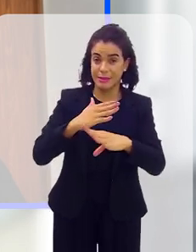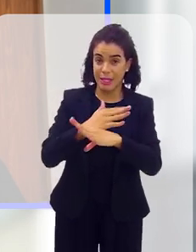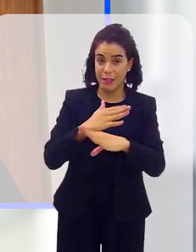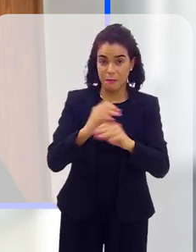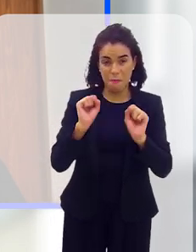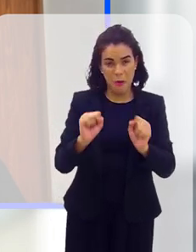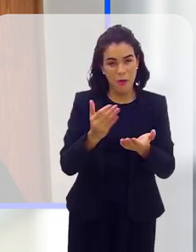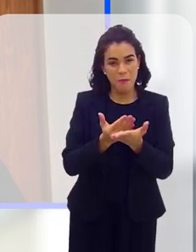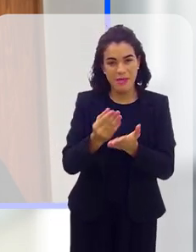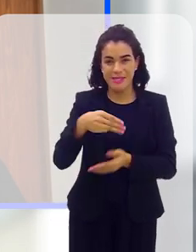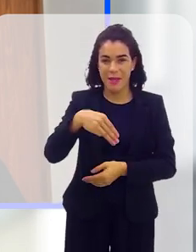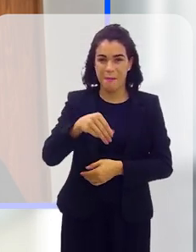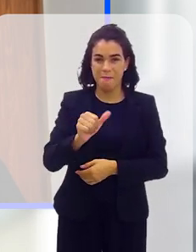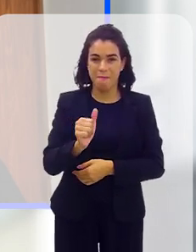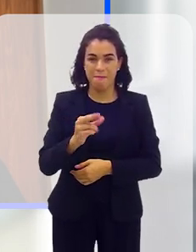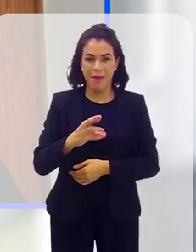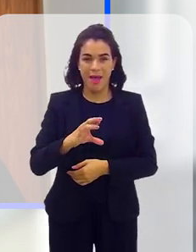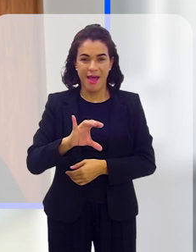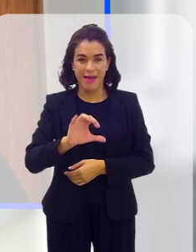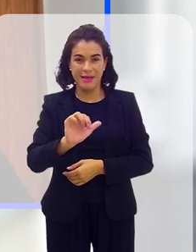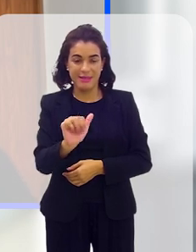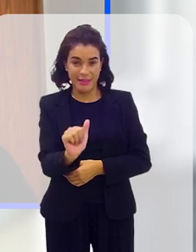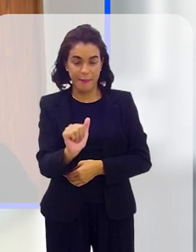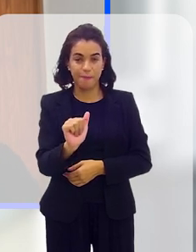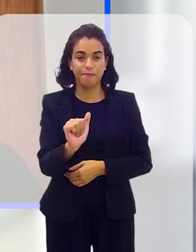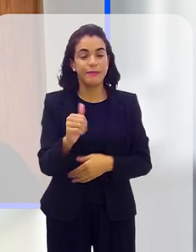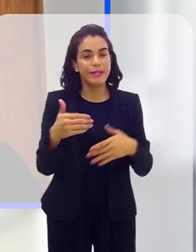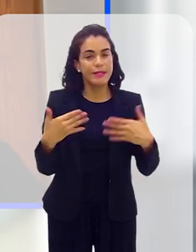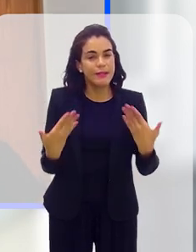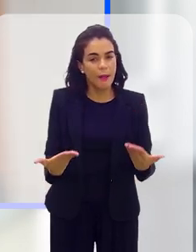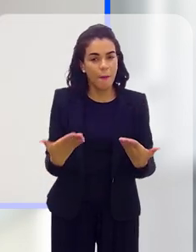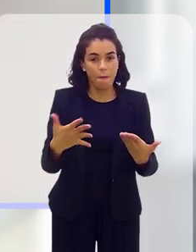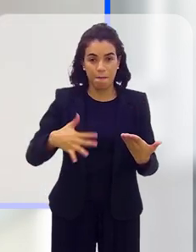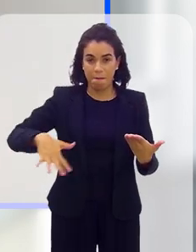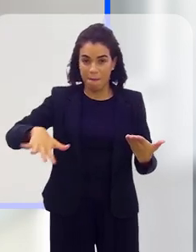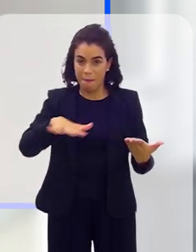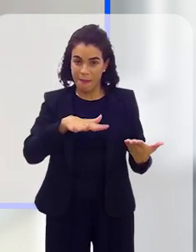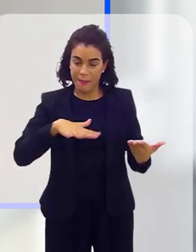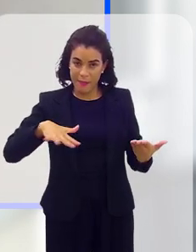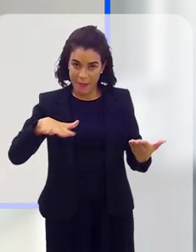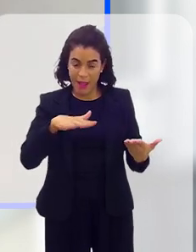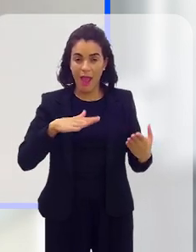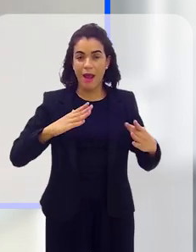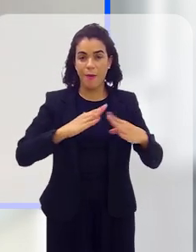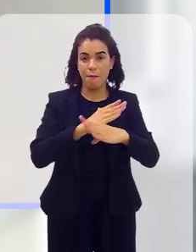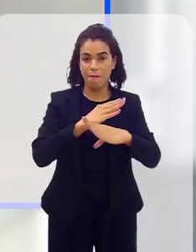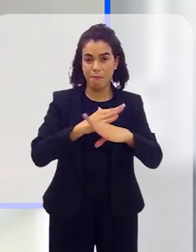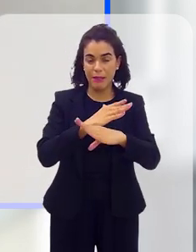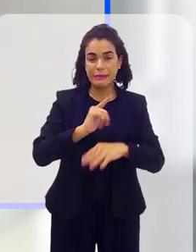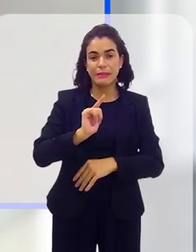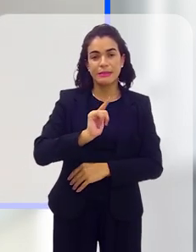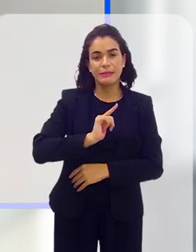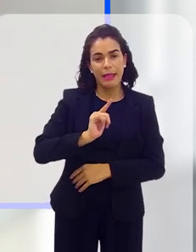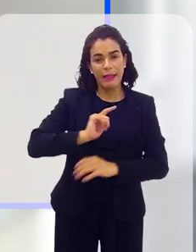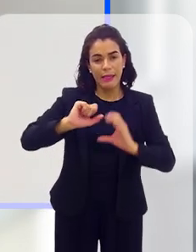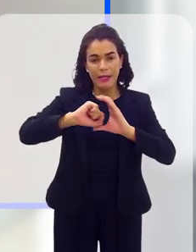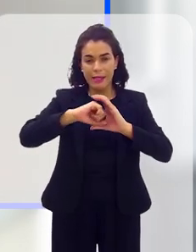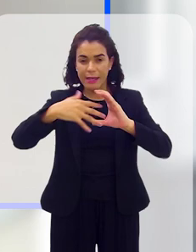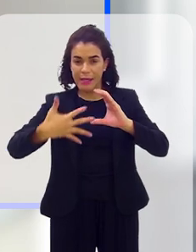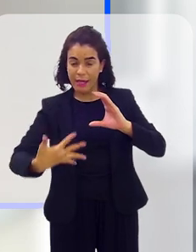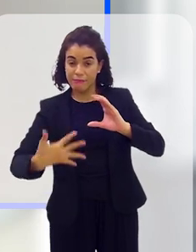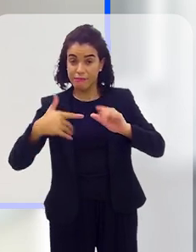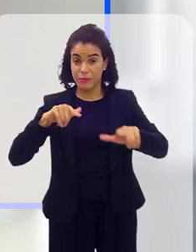urbano. Pode começar por você, Márcia, por favor. Vamos lá. No período, no perímetro urbano, a gente tem